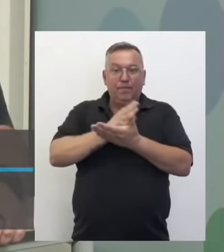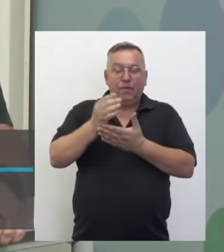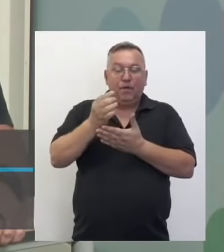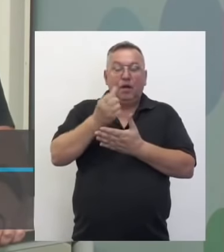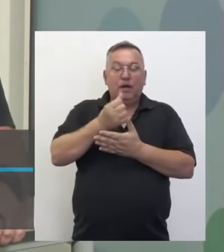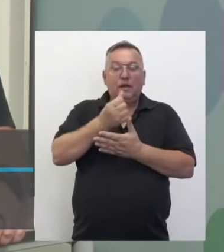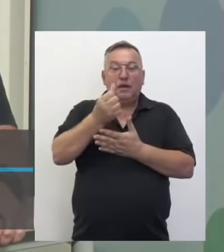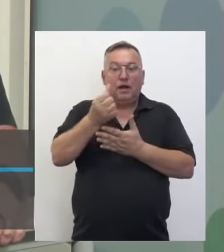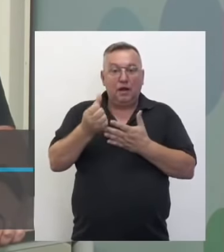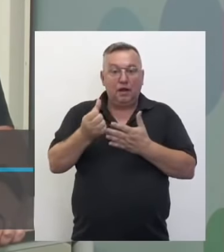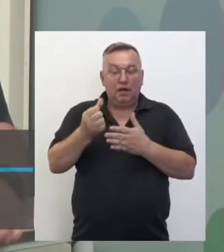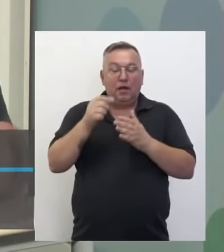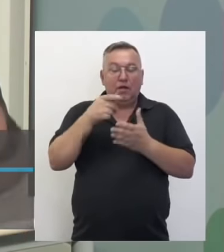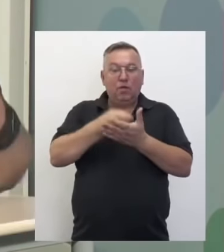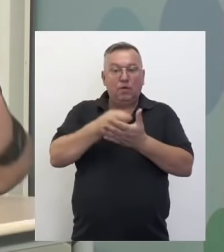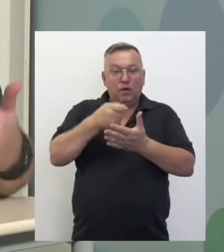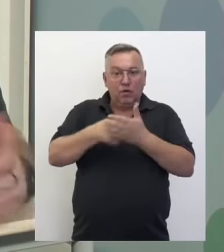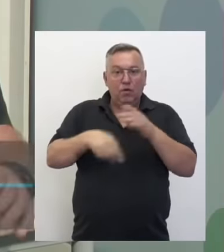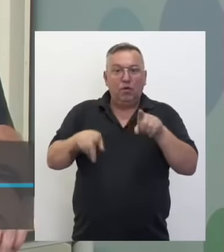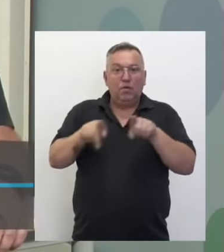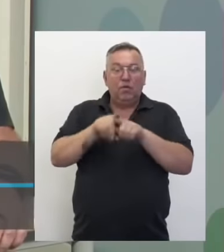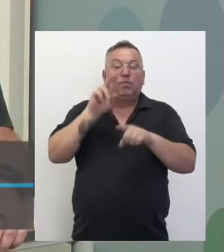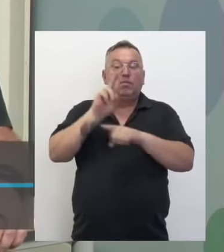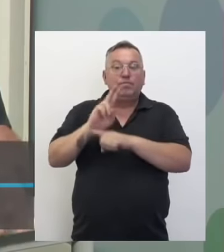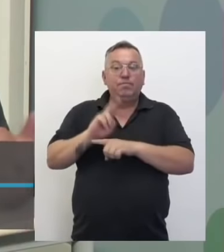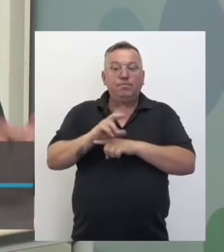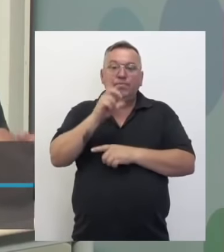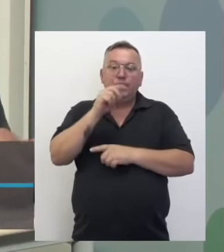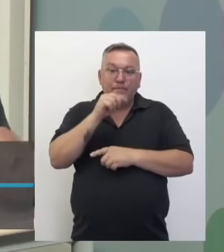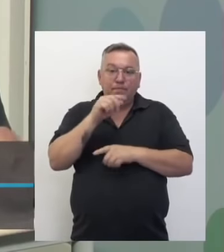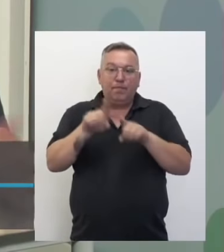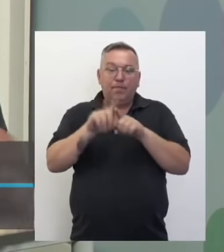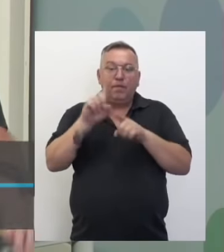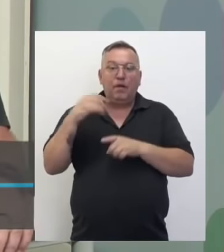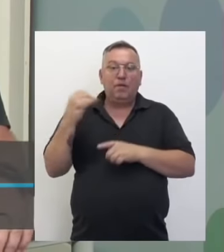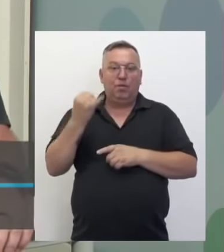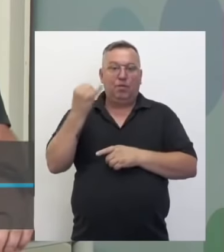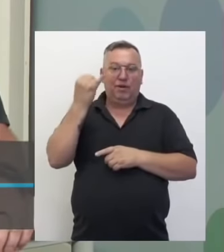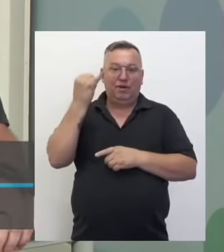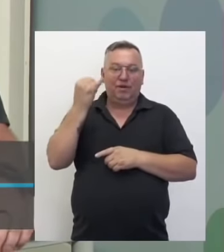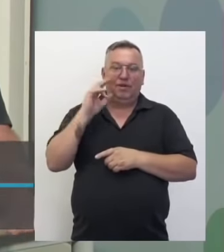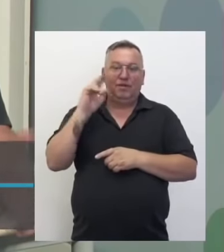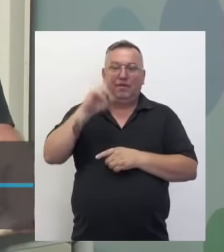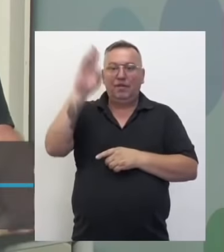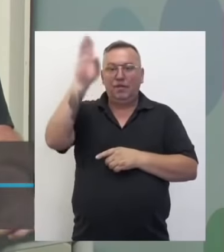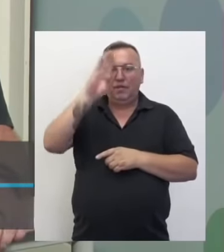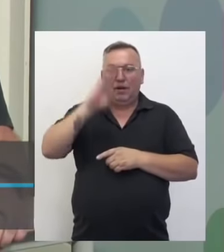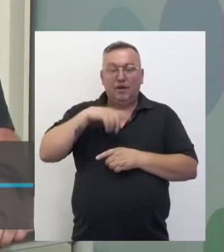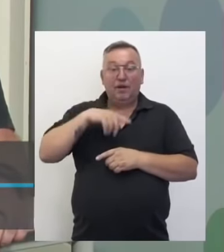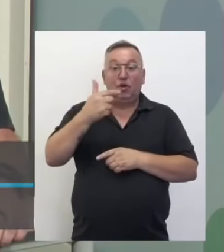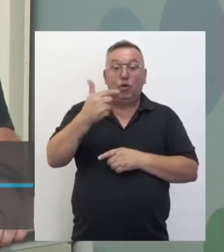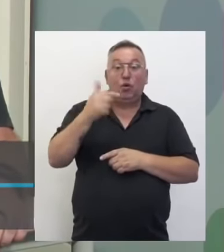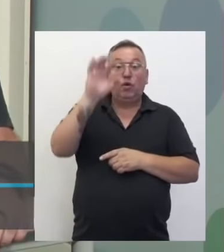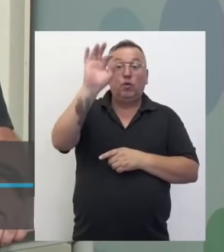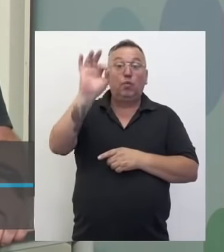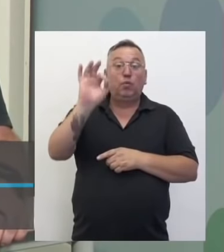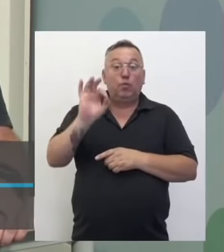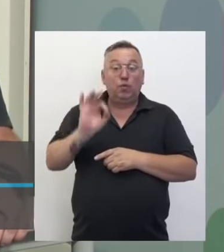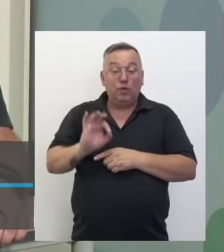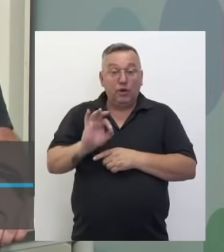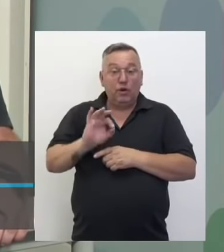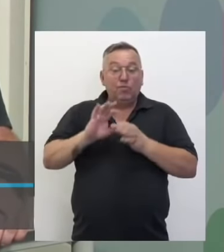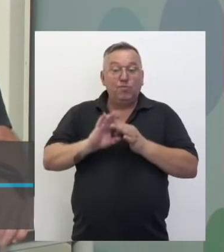partes as obrigações do tratamento dessa água. A importância, né? Apesar de o Brasil ter 12% de